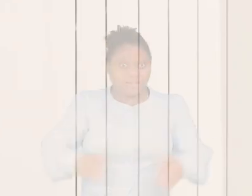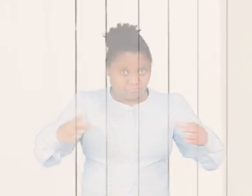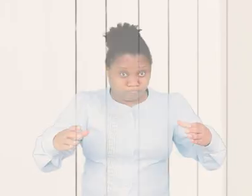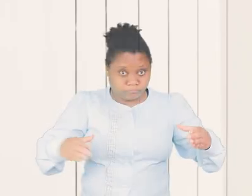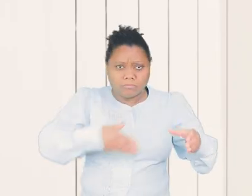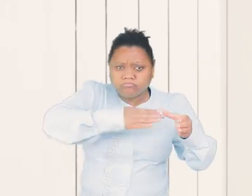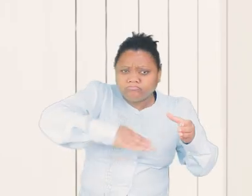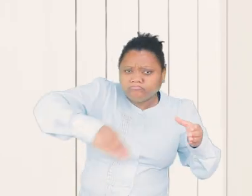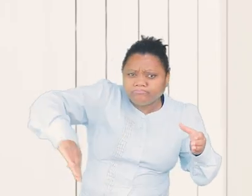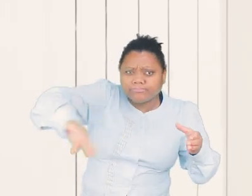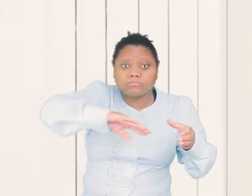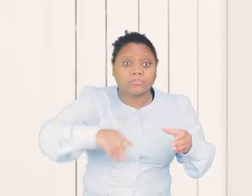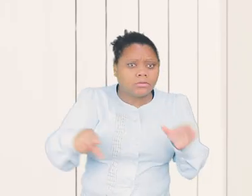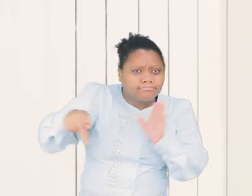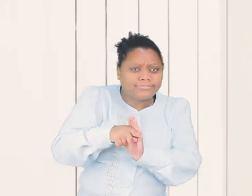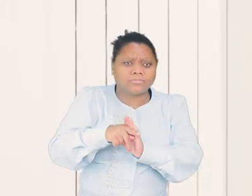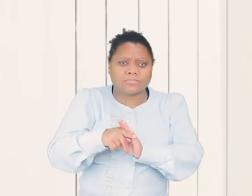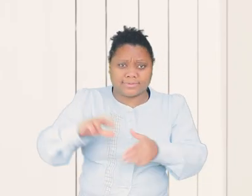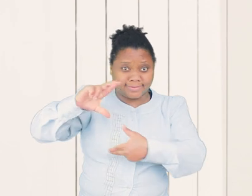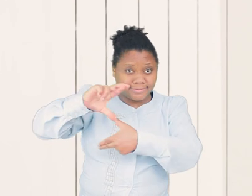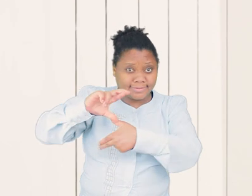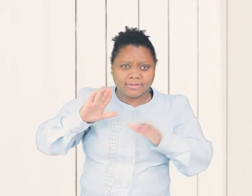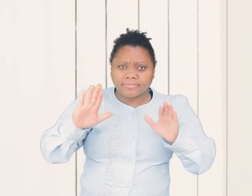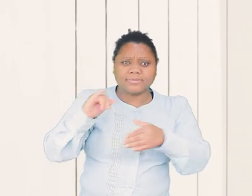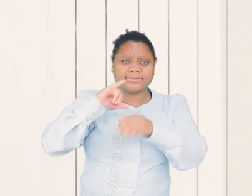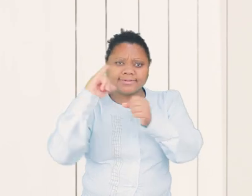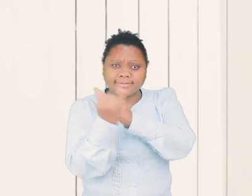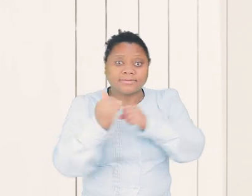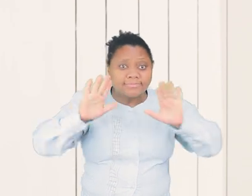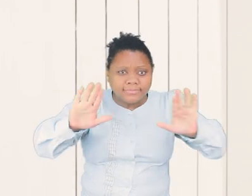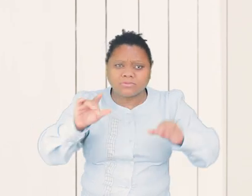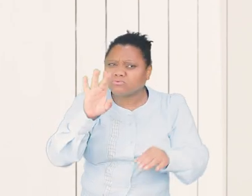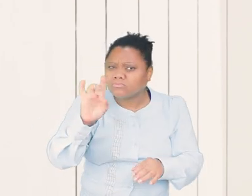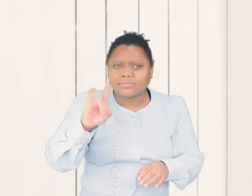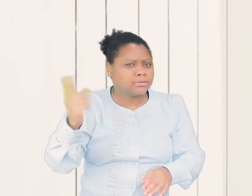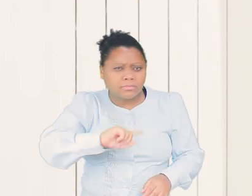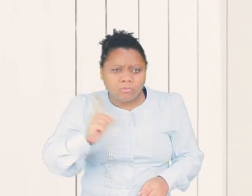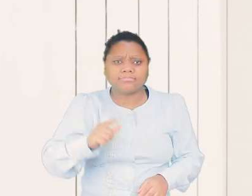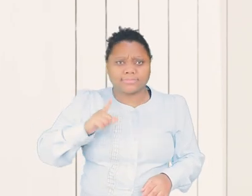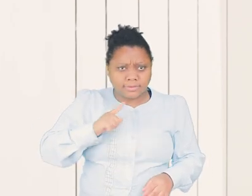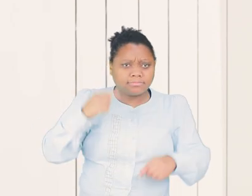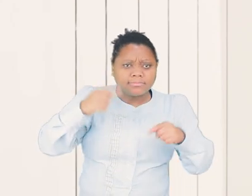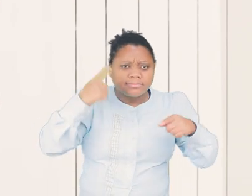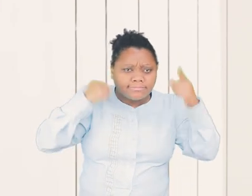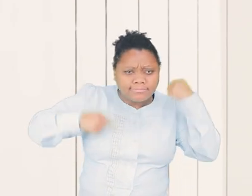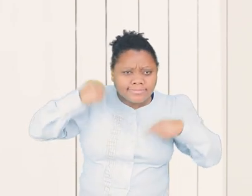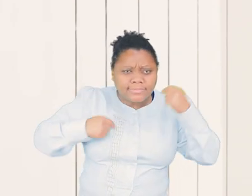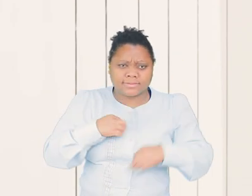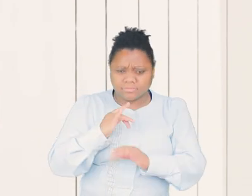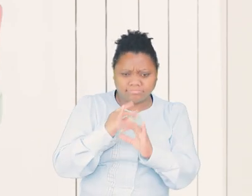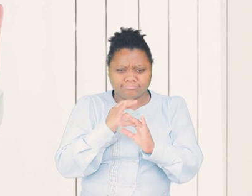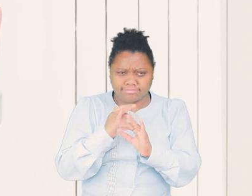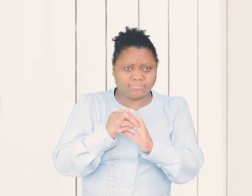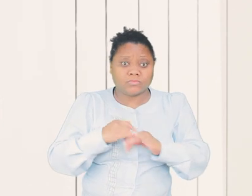O Steel Drum não fica restrito aos sons típicos das ilhas do Caribe. Passeia entre o jazz e o reggae